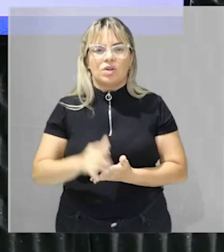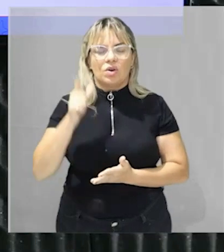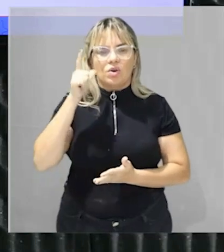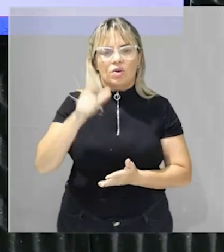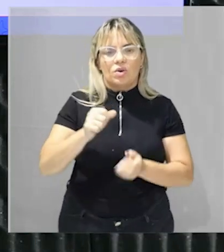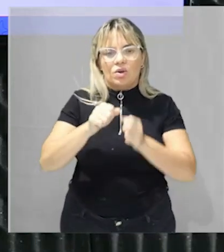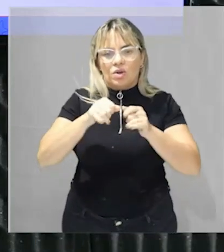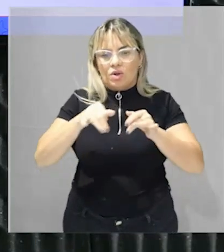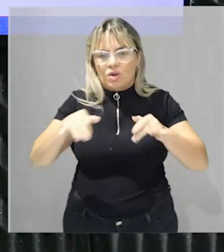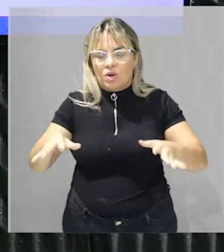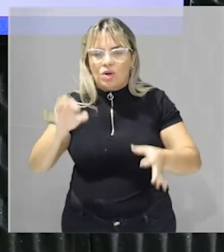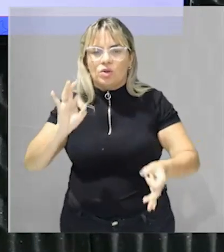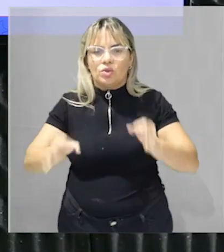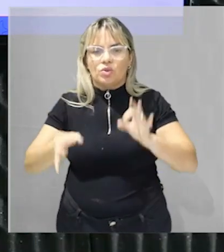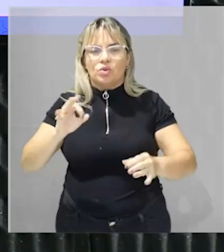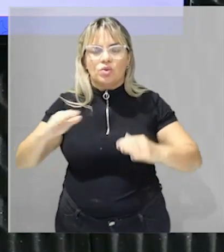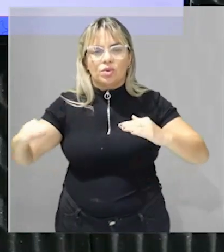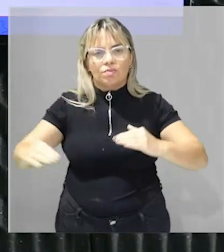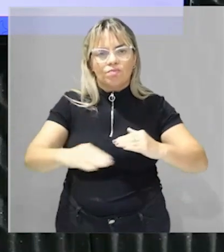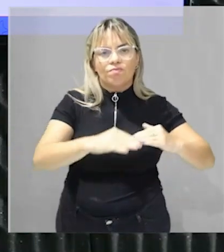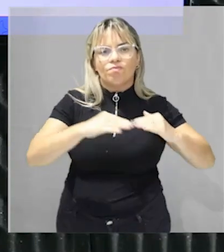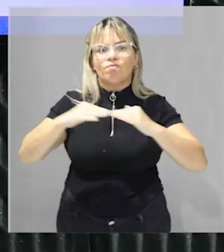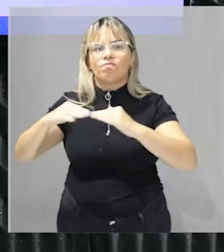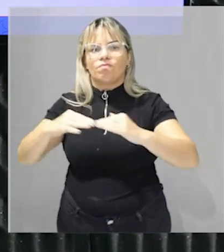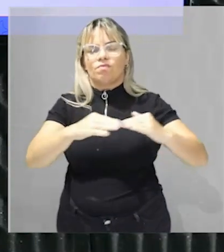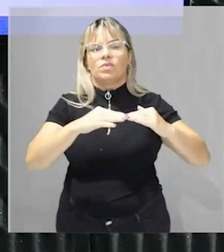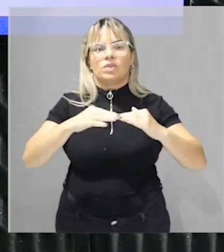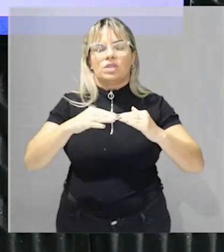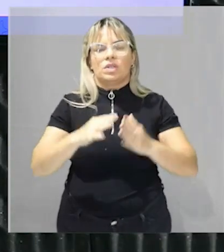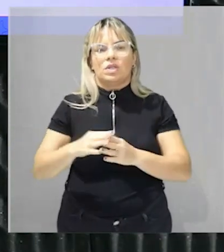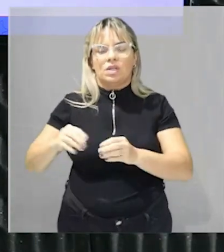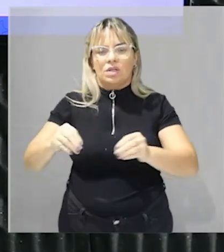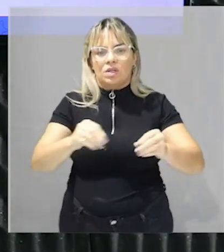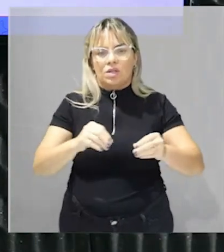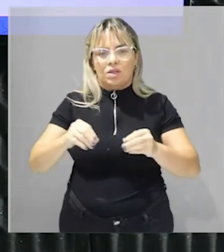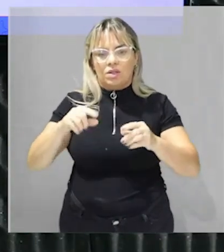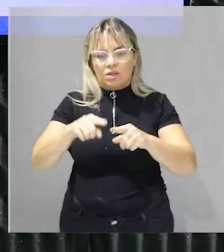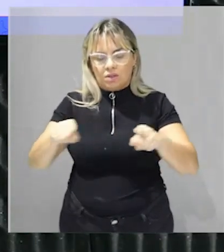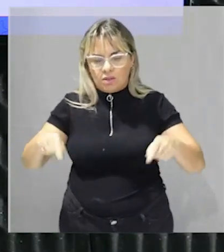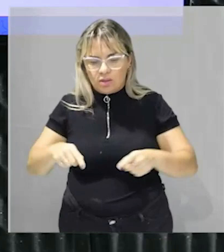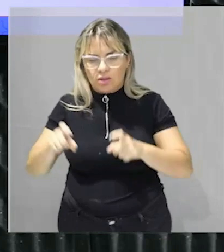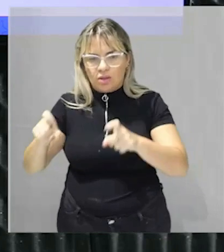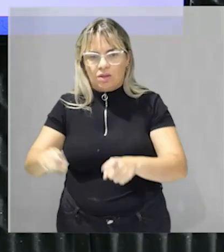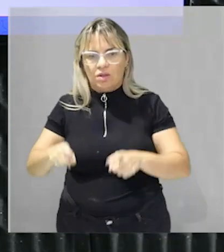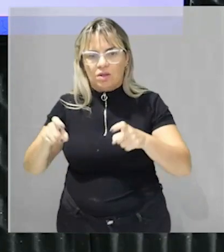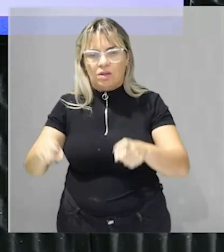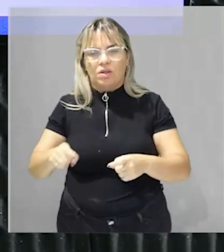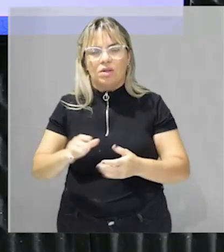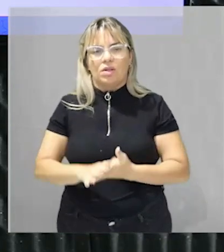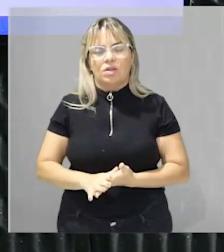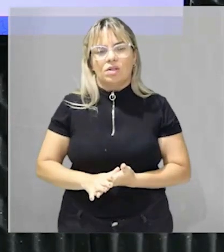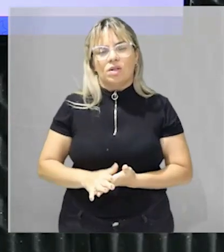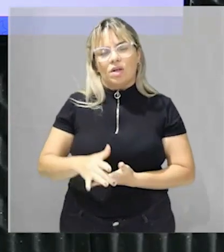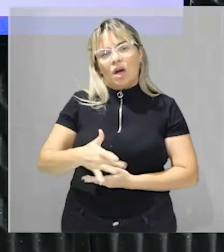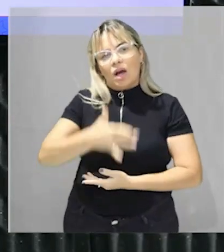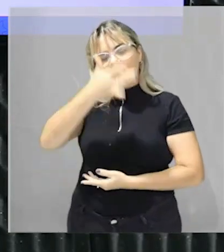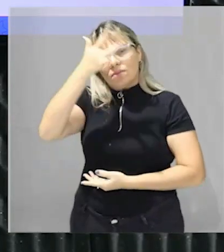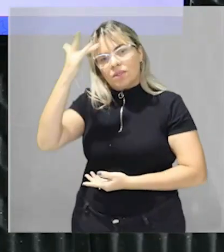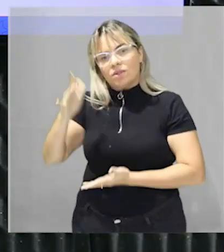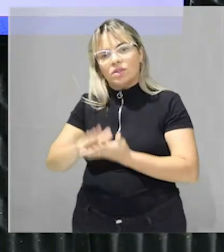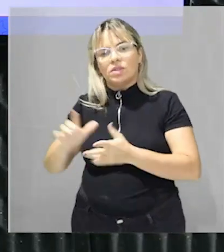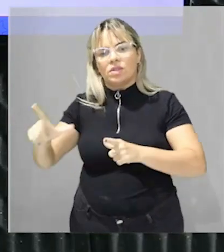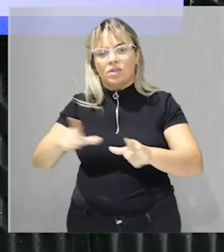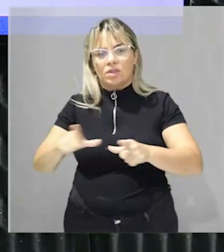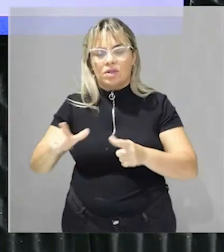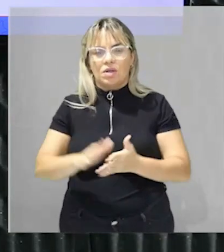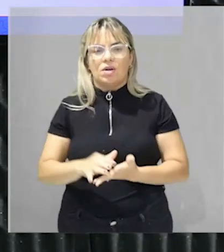justa e igualitária das terras principalmente do espaço rural entre os produtores está certo mas uma questão muito